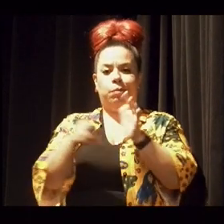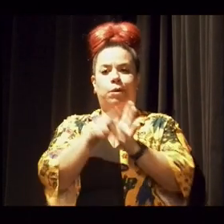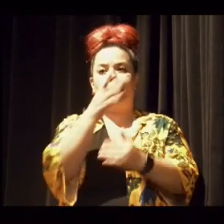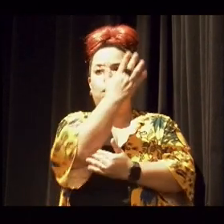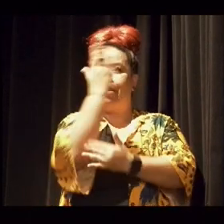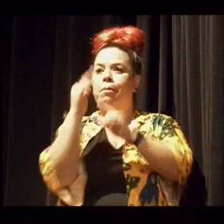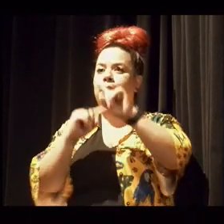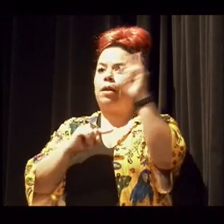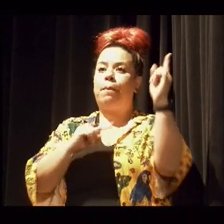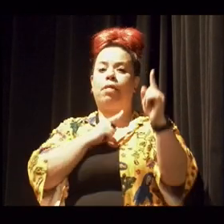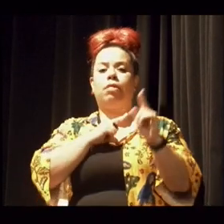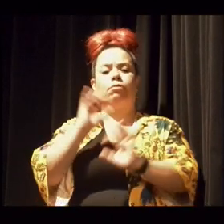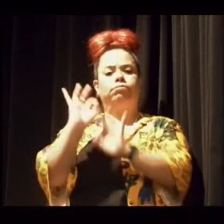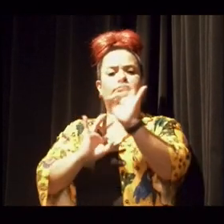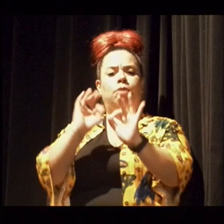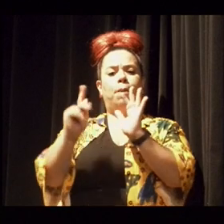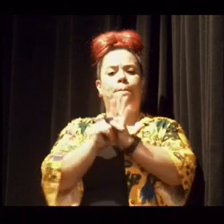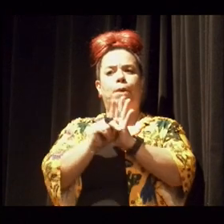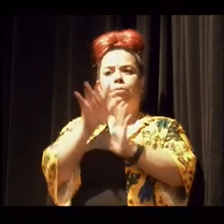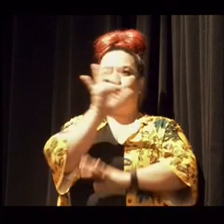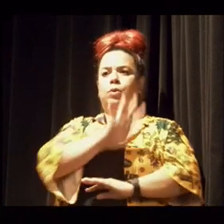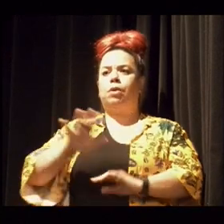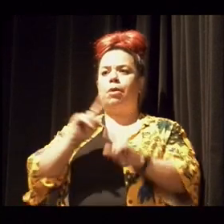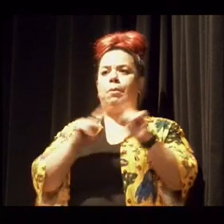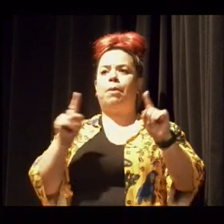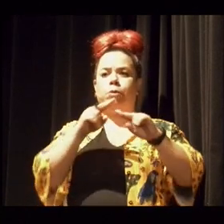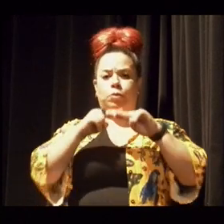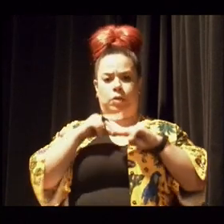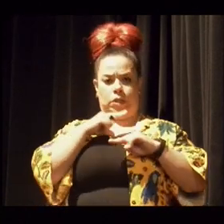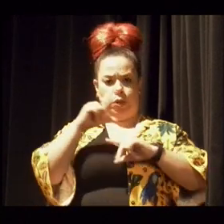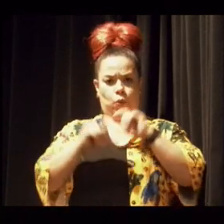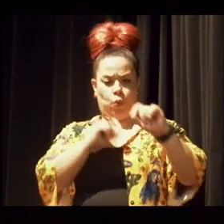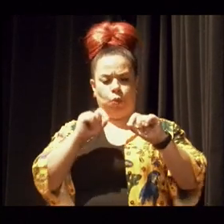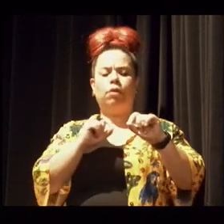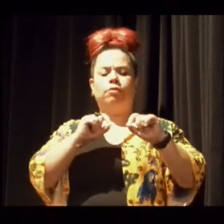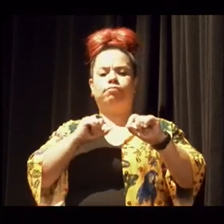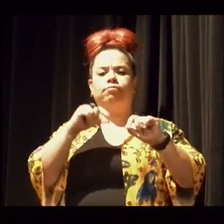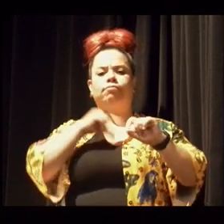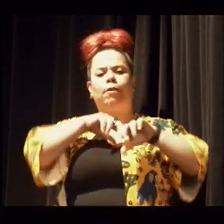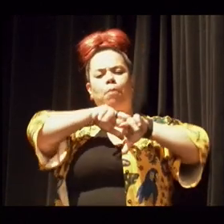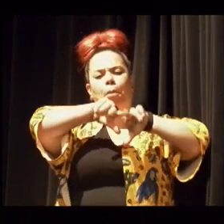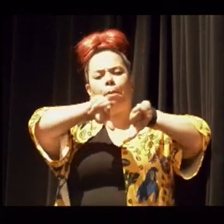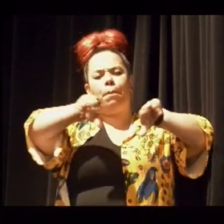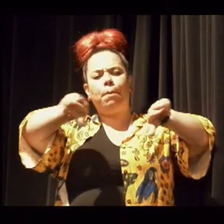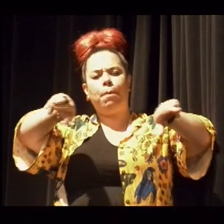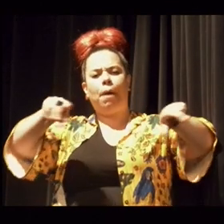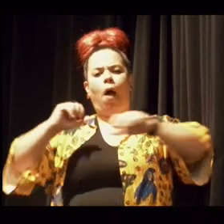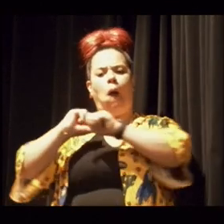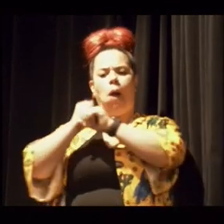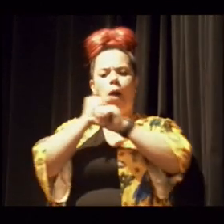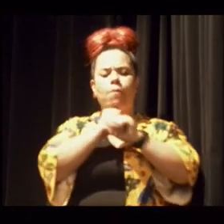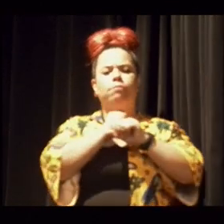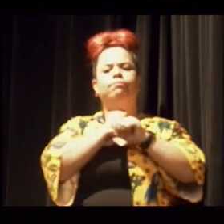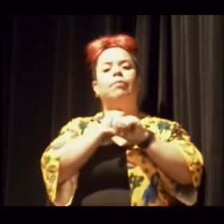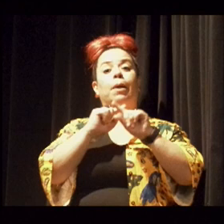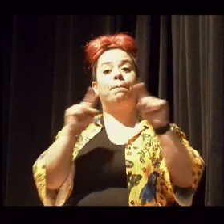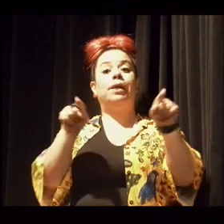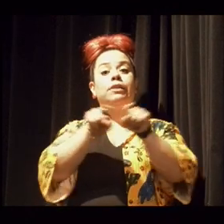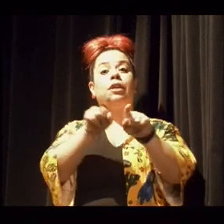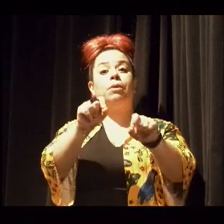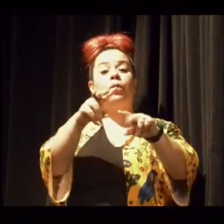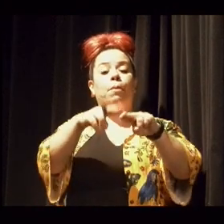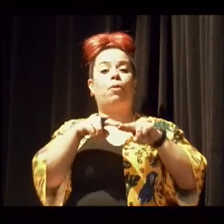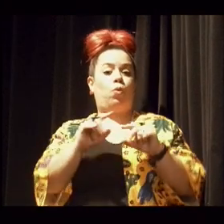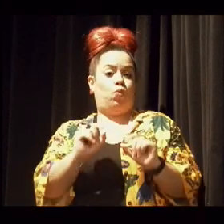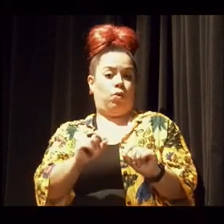equilibram o clima, pelas funções ecológicas que garantem a biodiversidade, mas também por seu